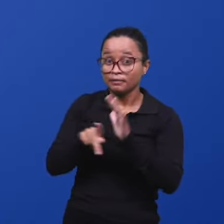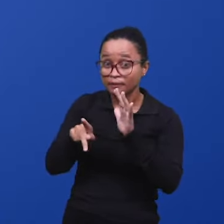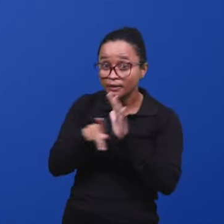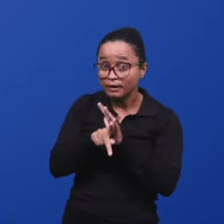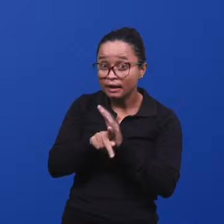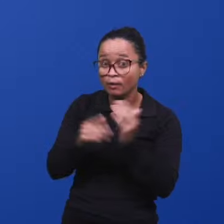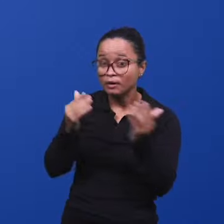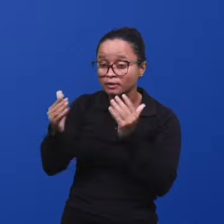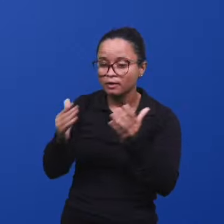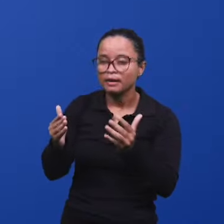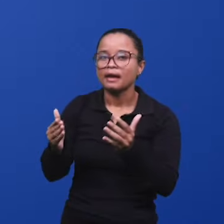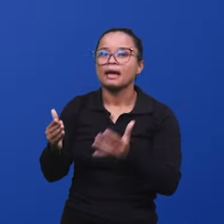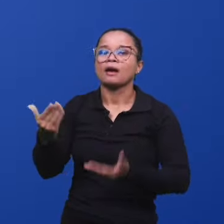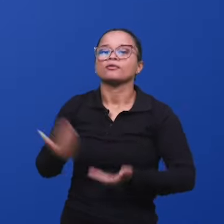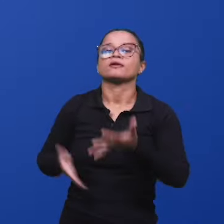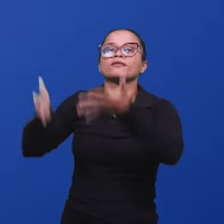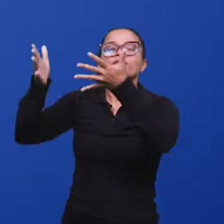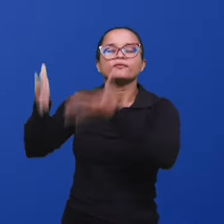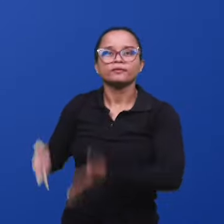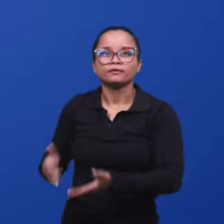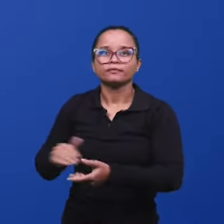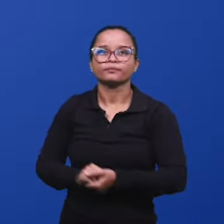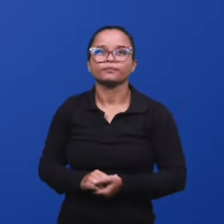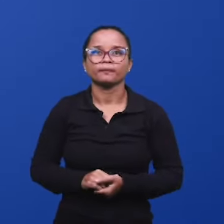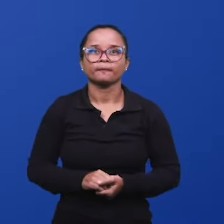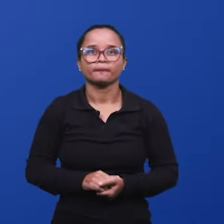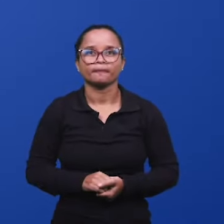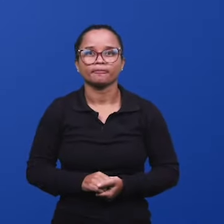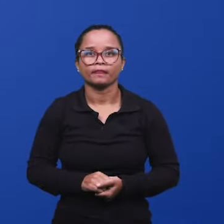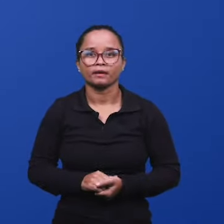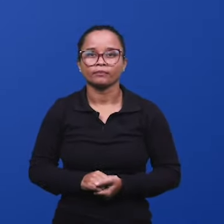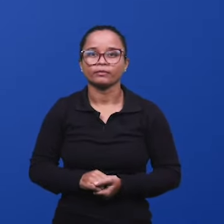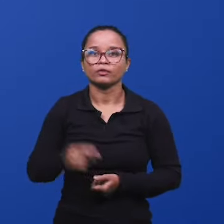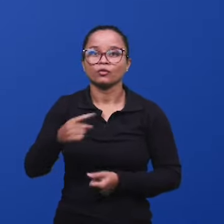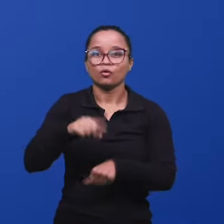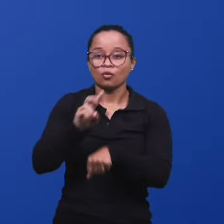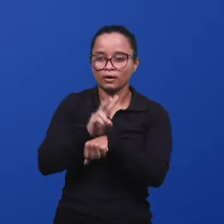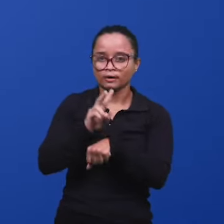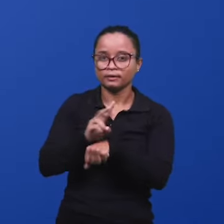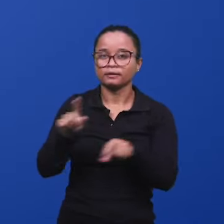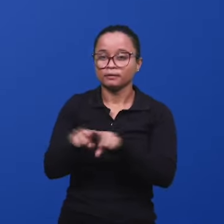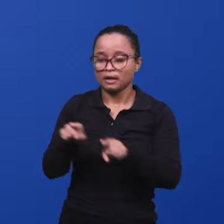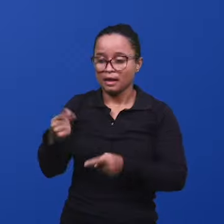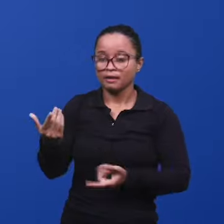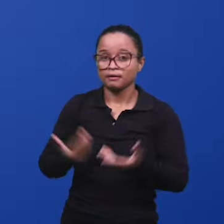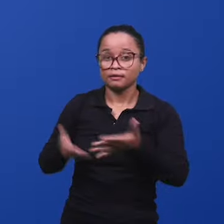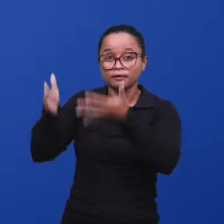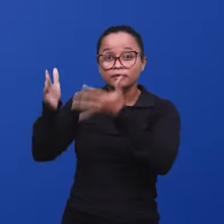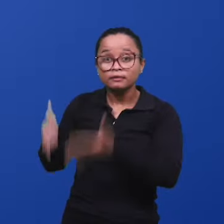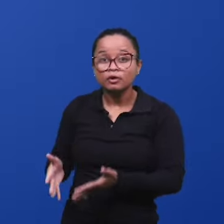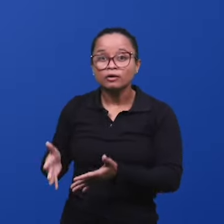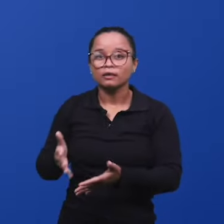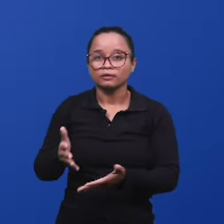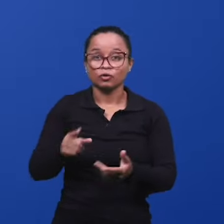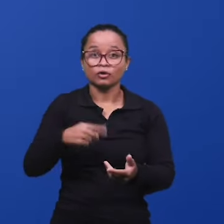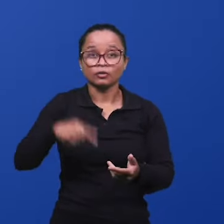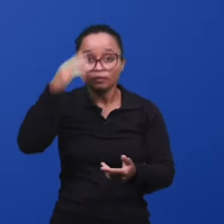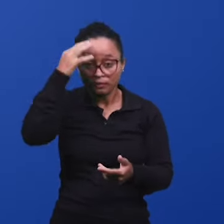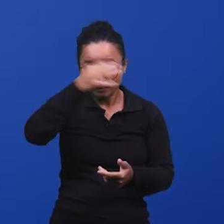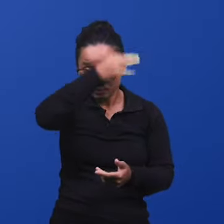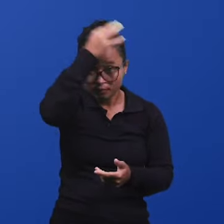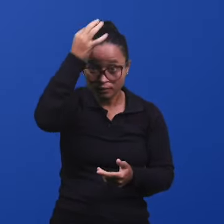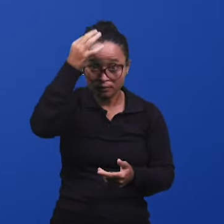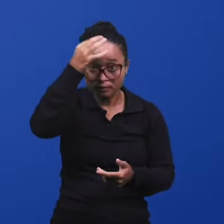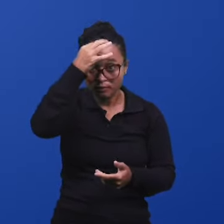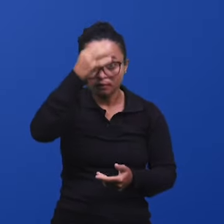fiel. 5B. Os guardas somos nós, a igreja fiel. Aqui é o Espírito Santo, confio em guardar,